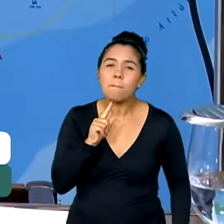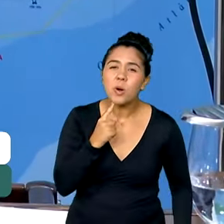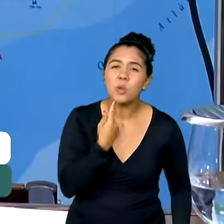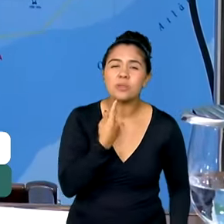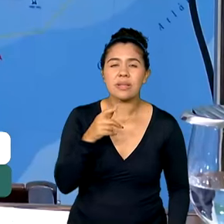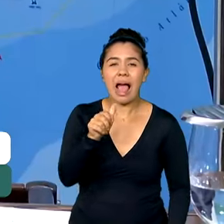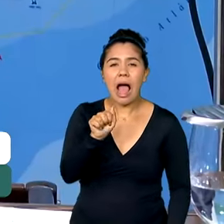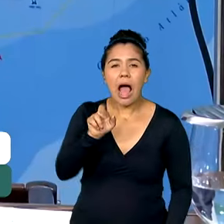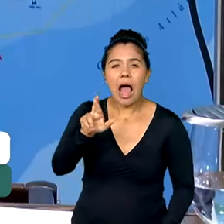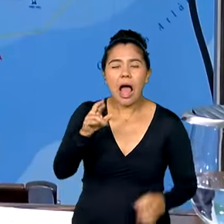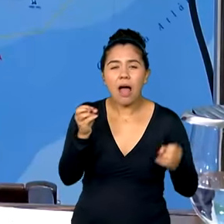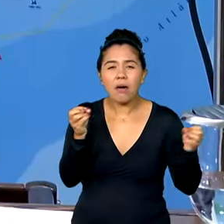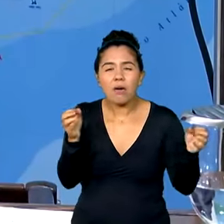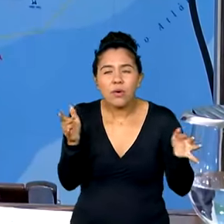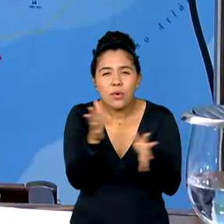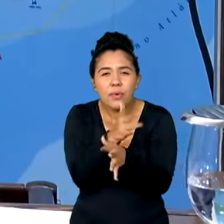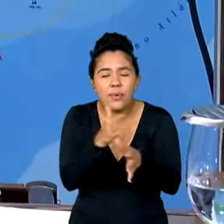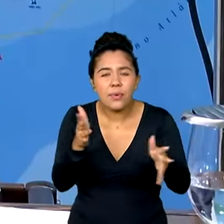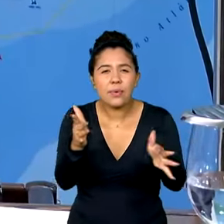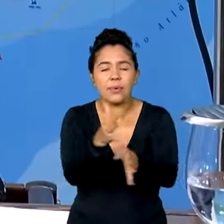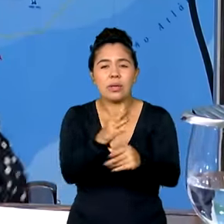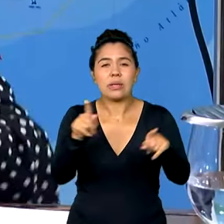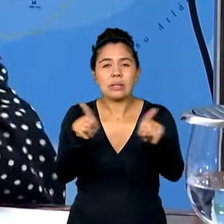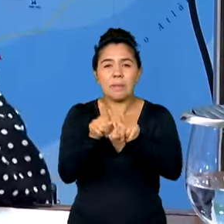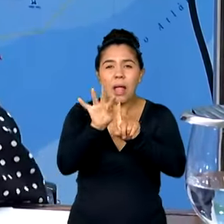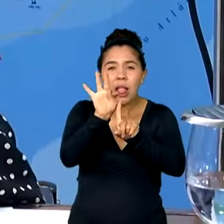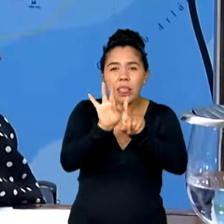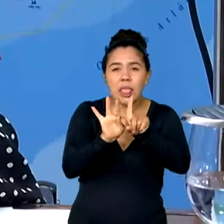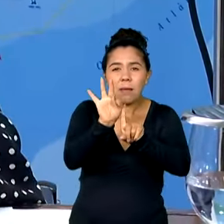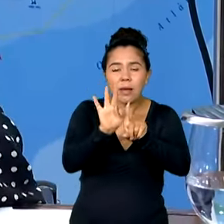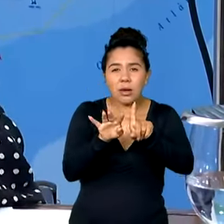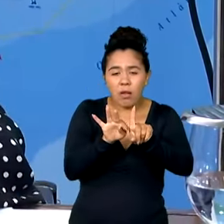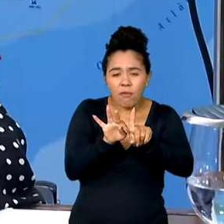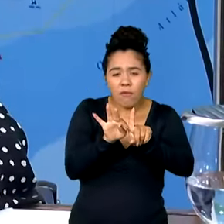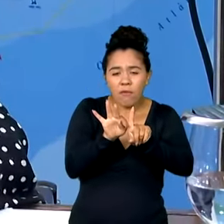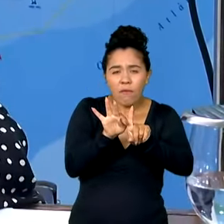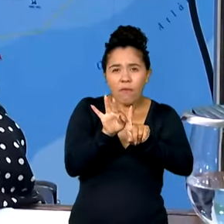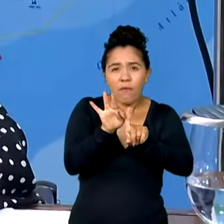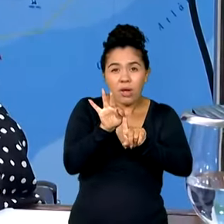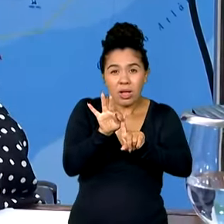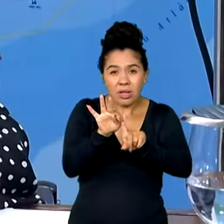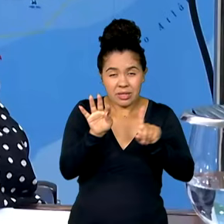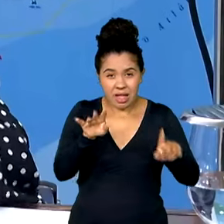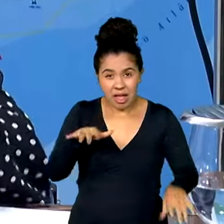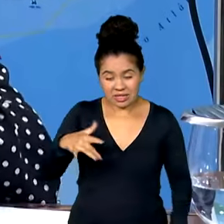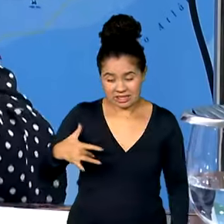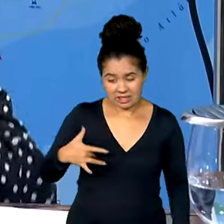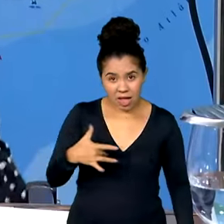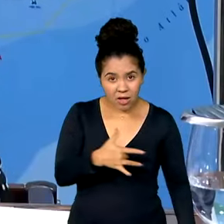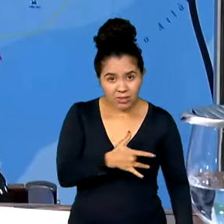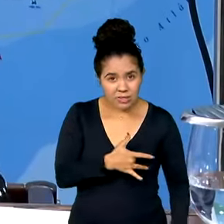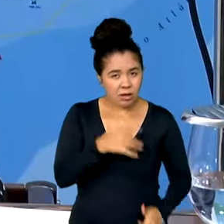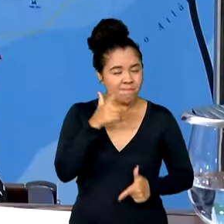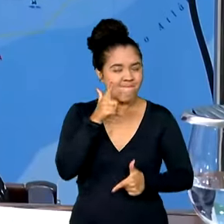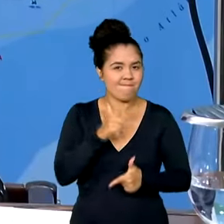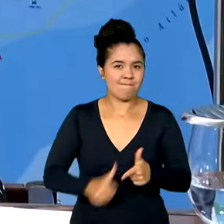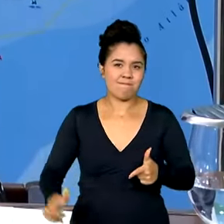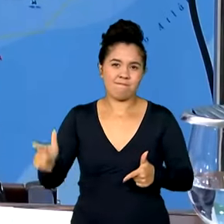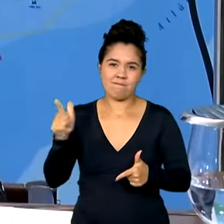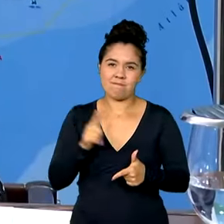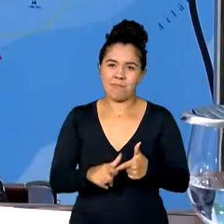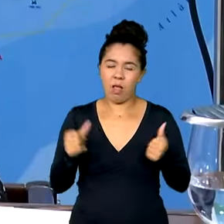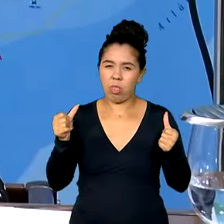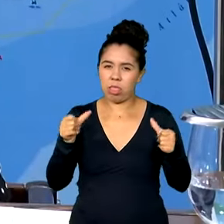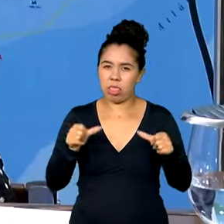o aumento da temperatura nessas regiões, do ponto de vista da saúde, é igualmente um problema. Há estudos